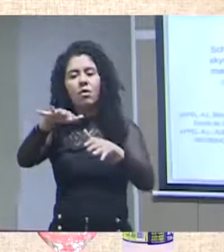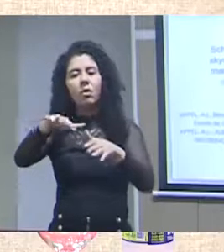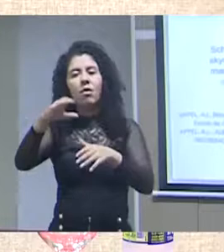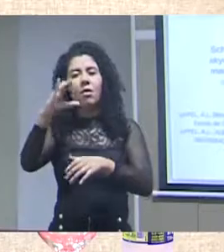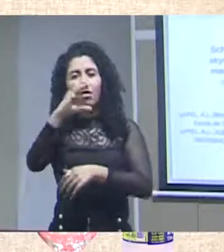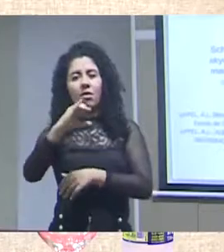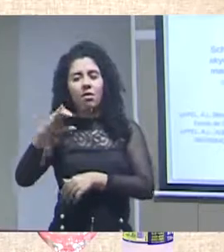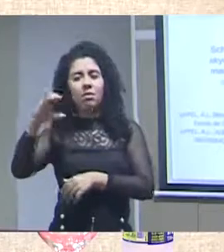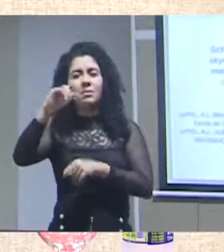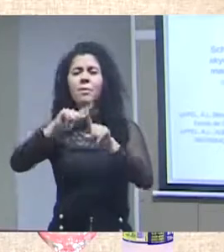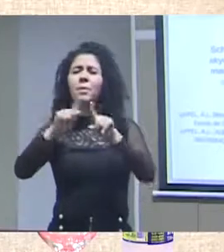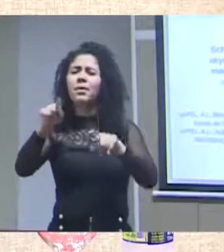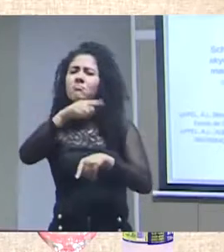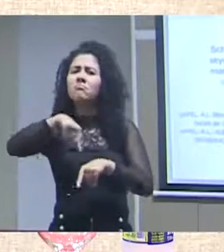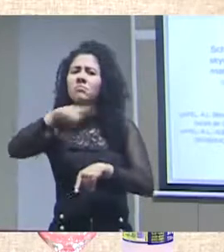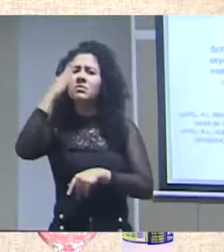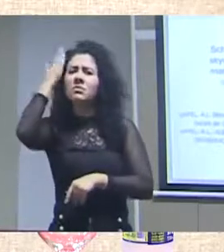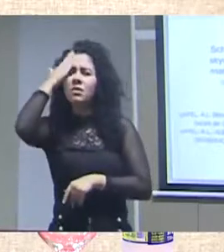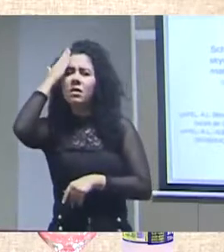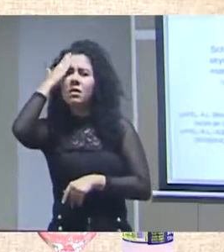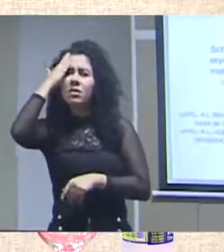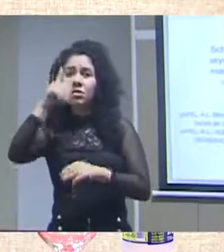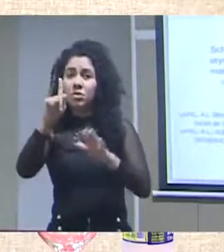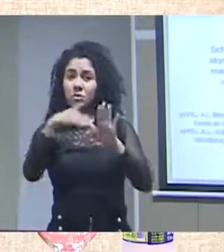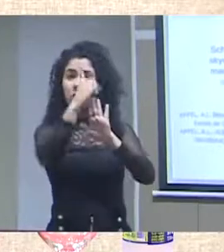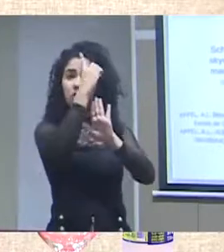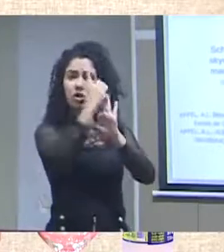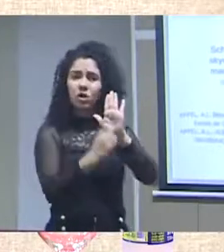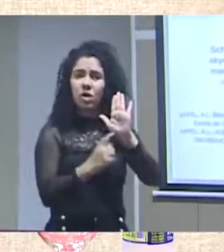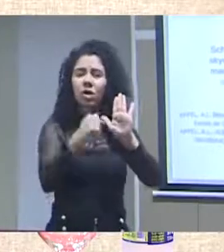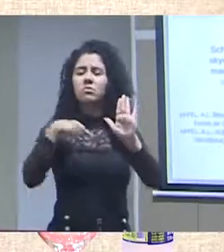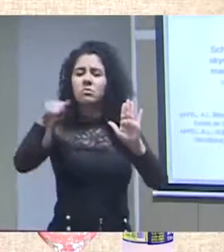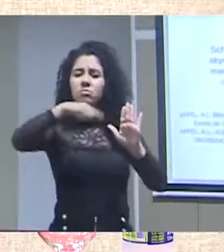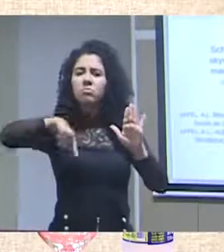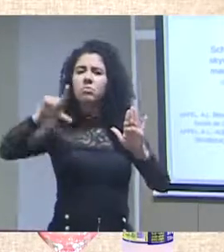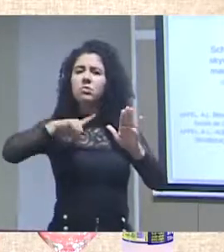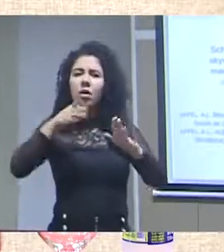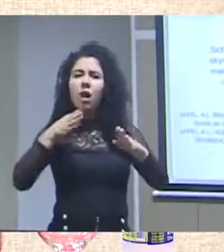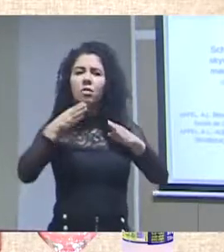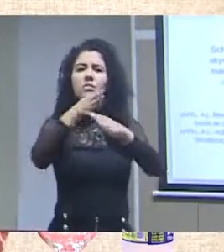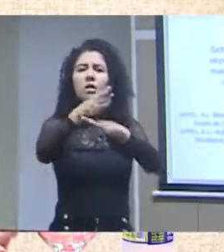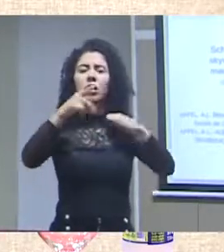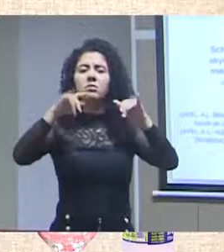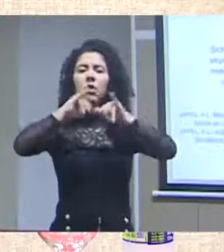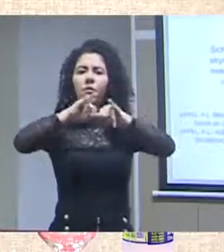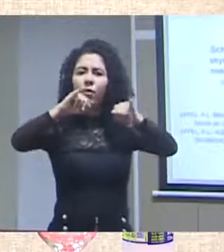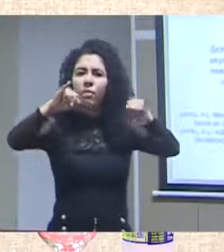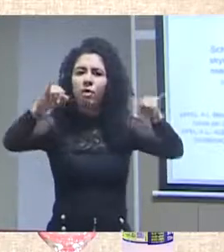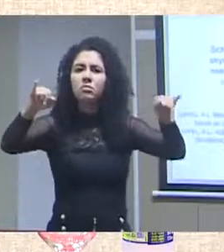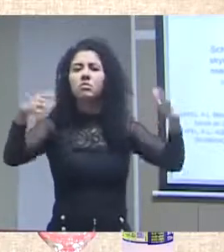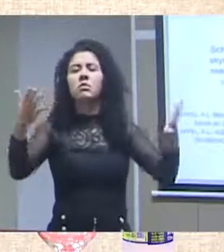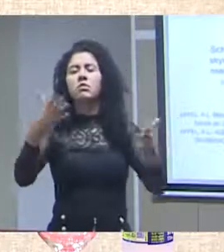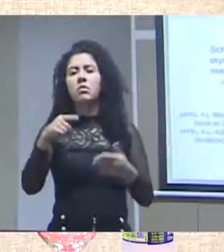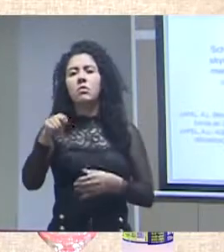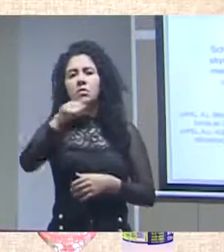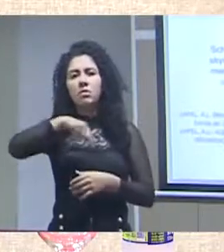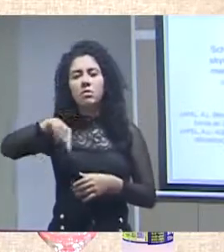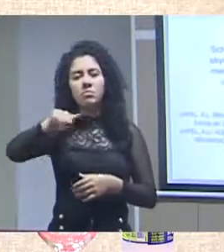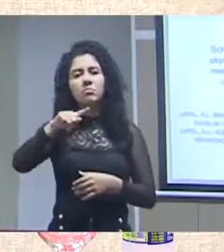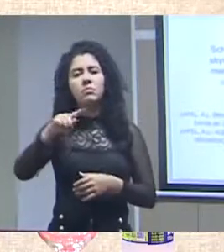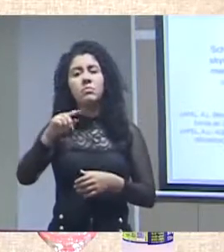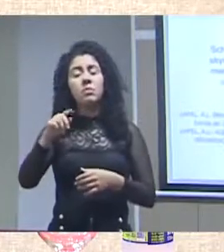mas a gente sabe que a questão do direito à informação, inclusive, antecede esses